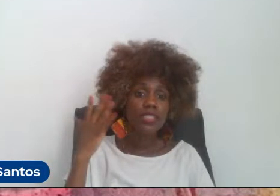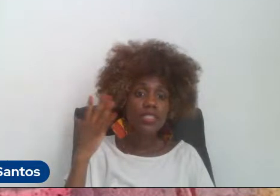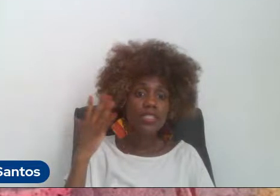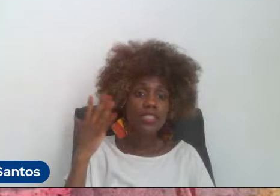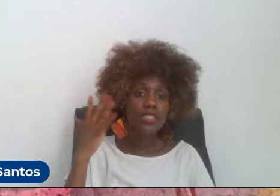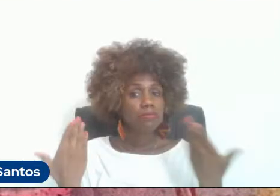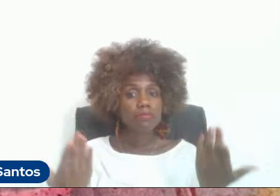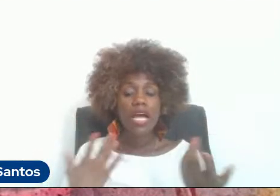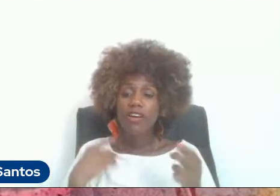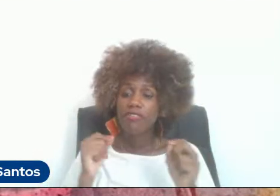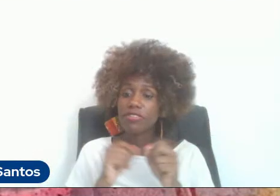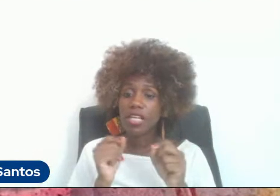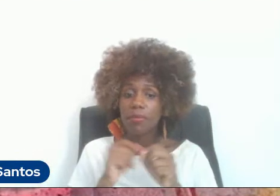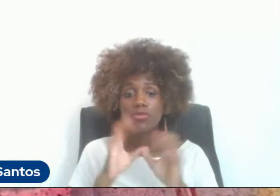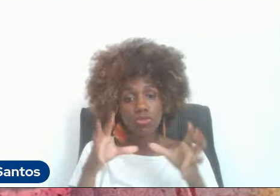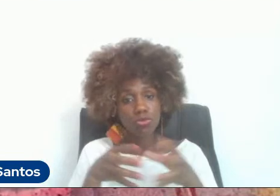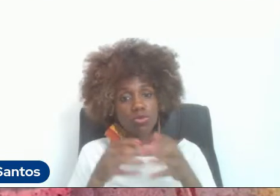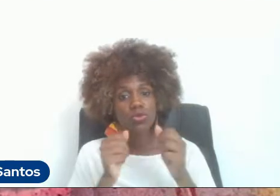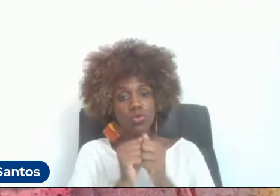em consulta também.